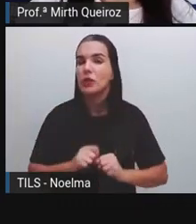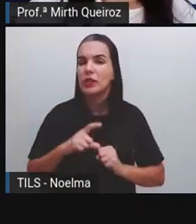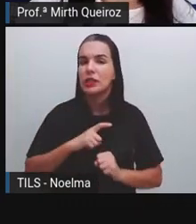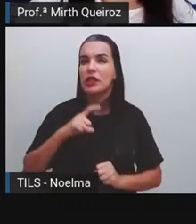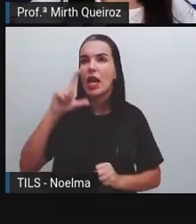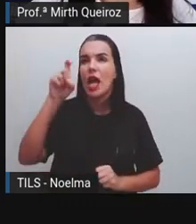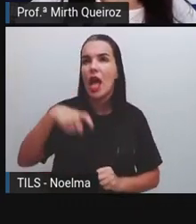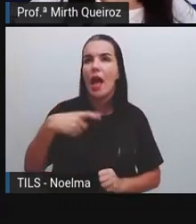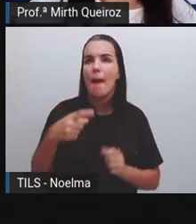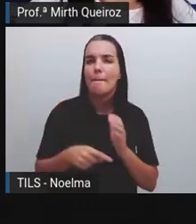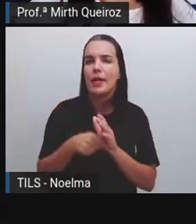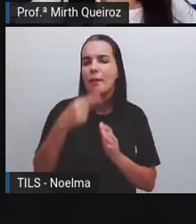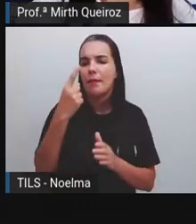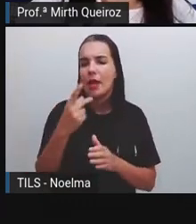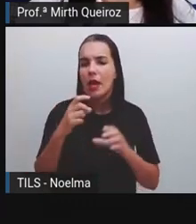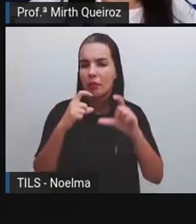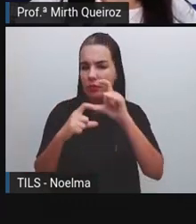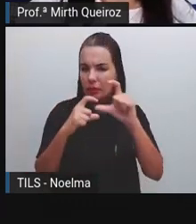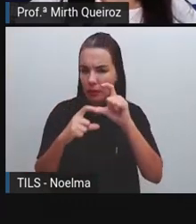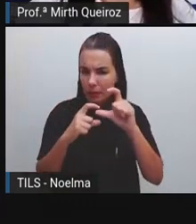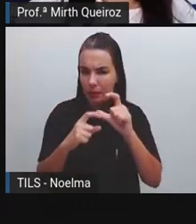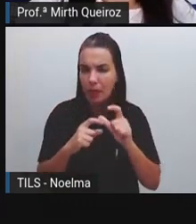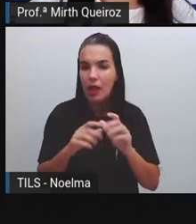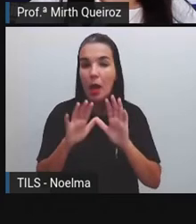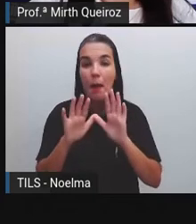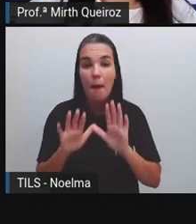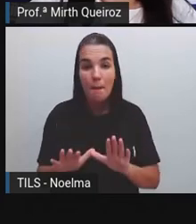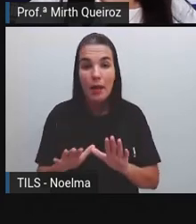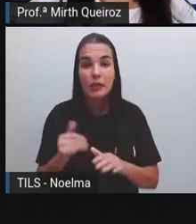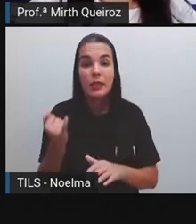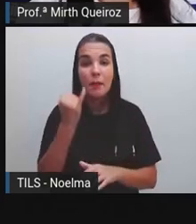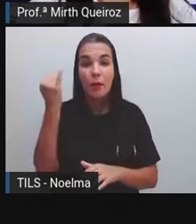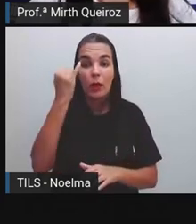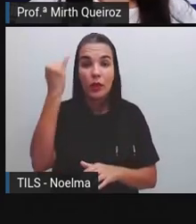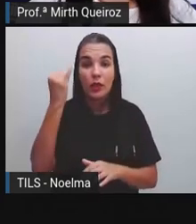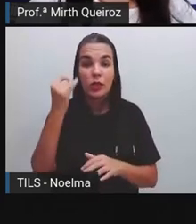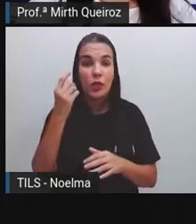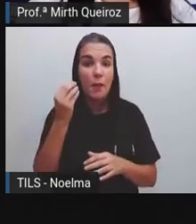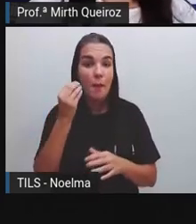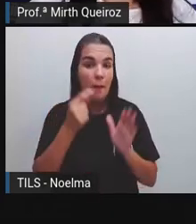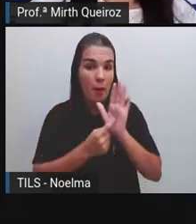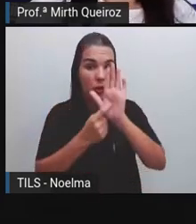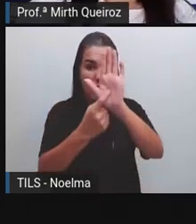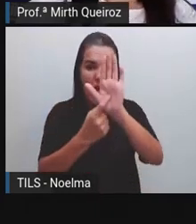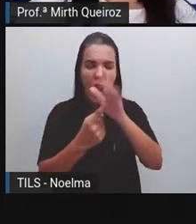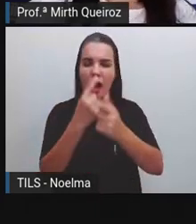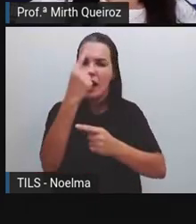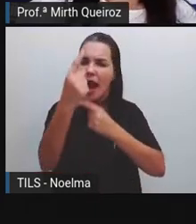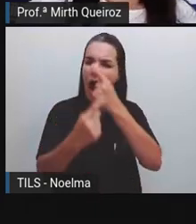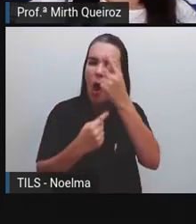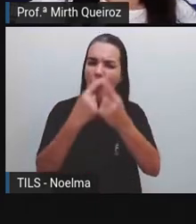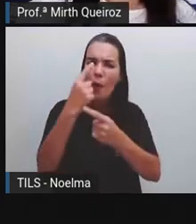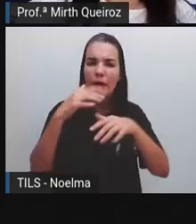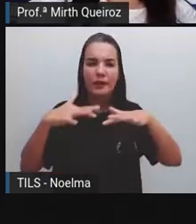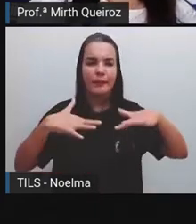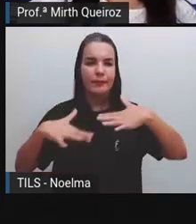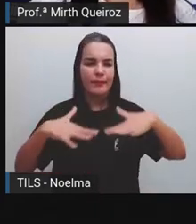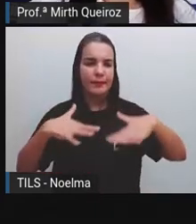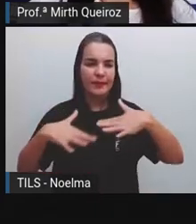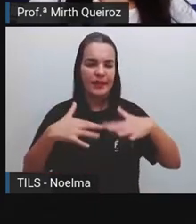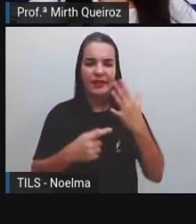aí que as manifestações, algumas manifestações artísticas que existiam há tempos,